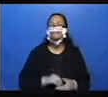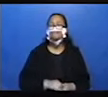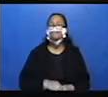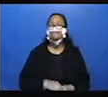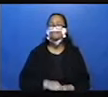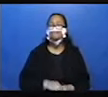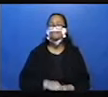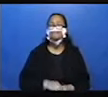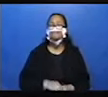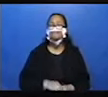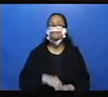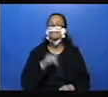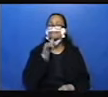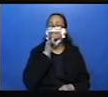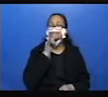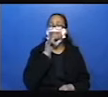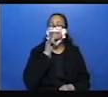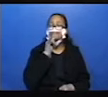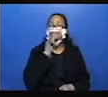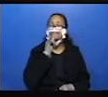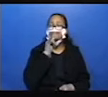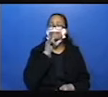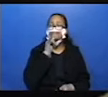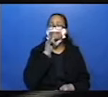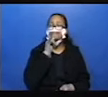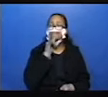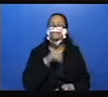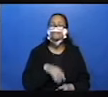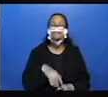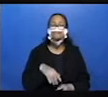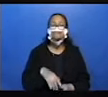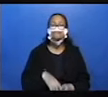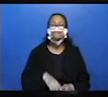Olha lá. Só aumentando um pouquinho o exemplo.